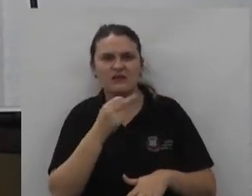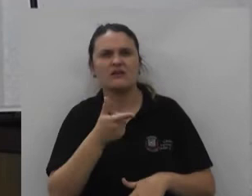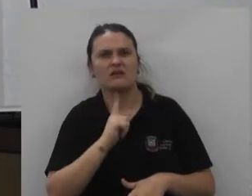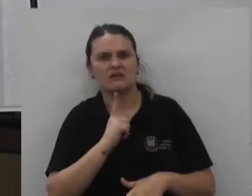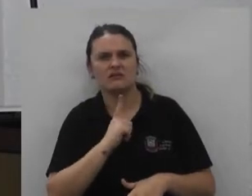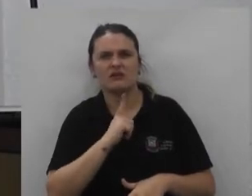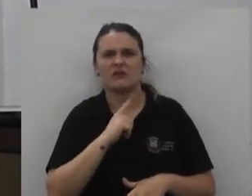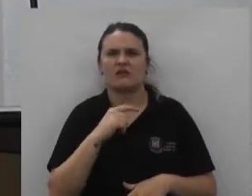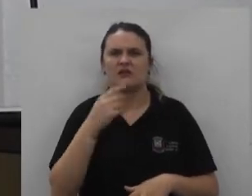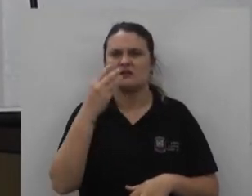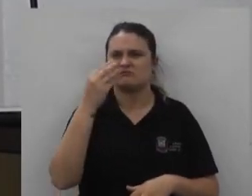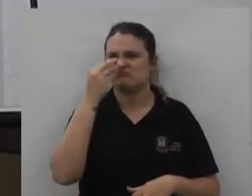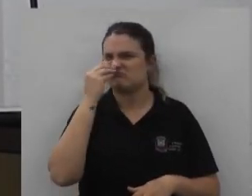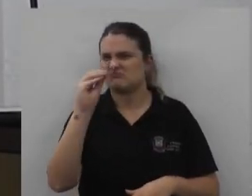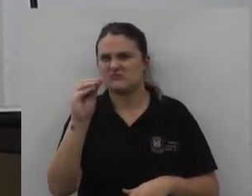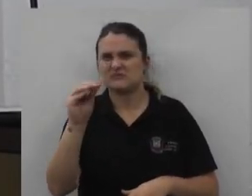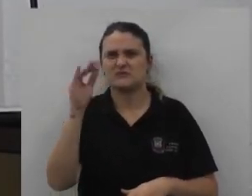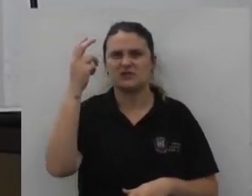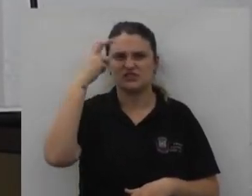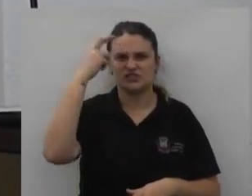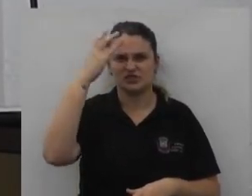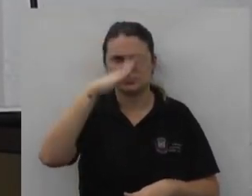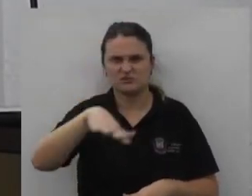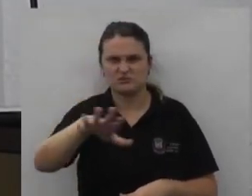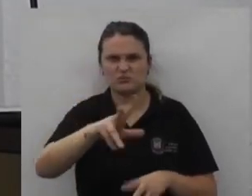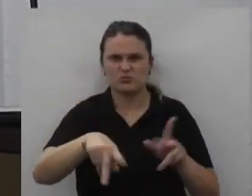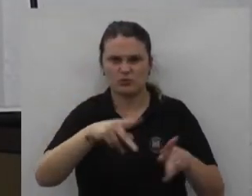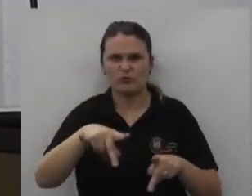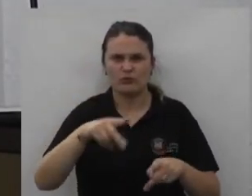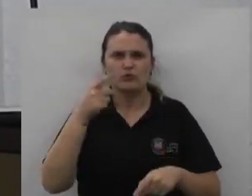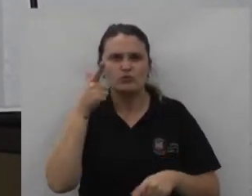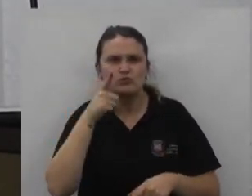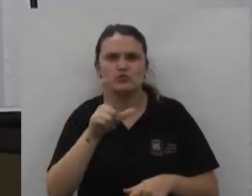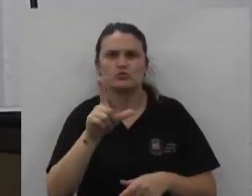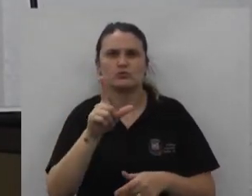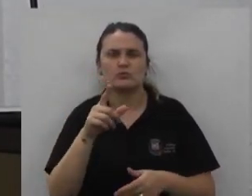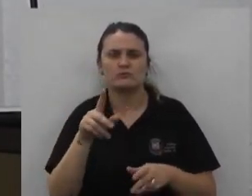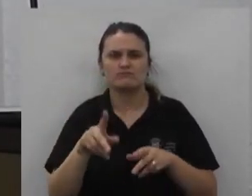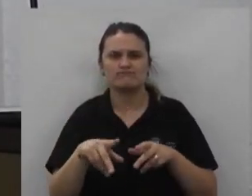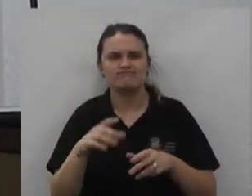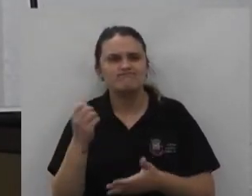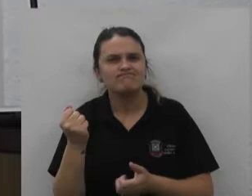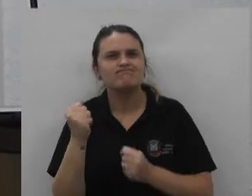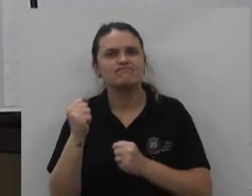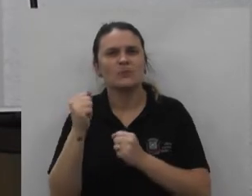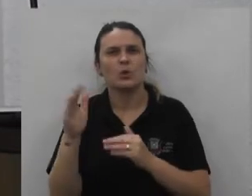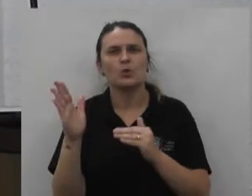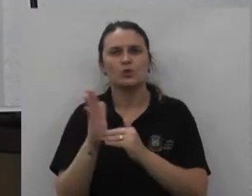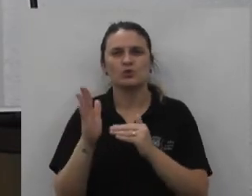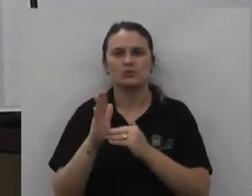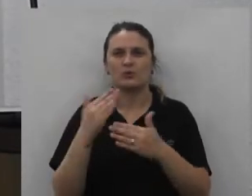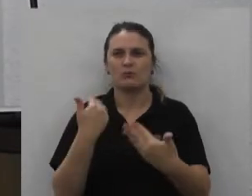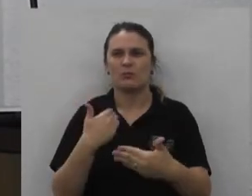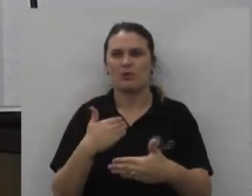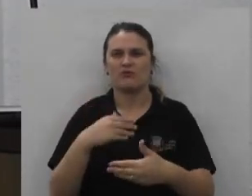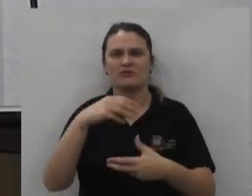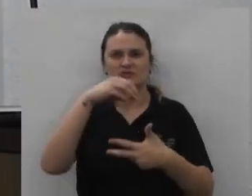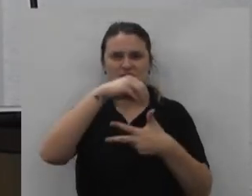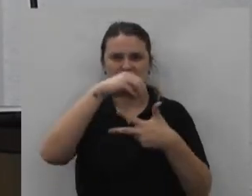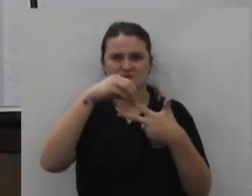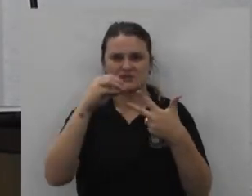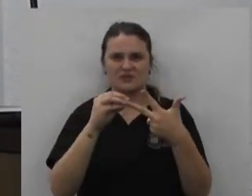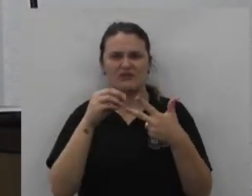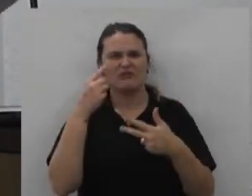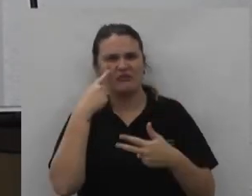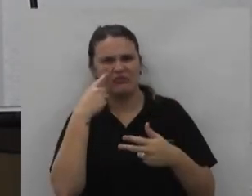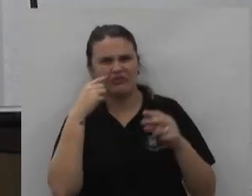que ignorar a inteligência do povo que continuariam no poder pela última prova do Enem olhem